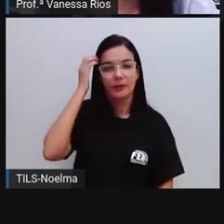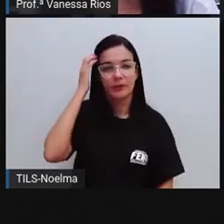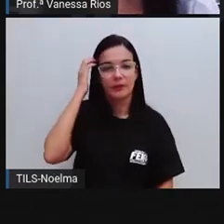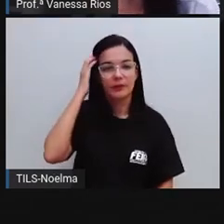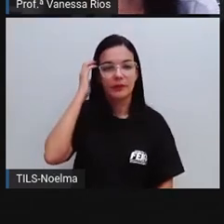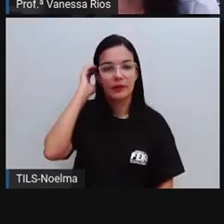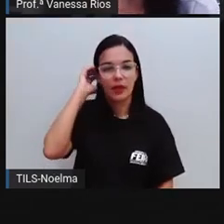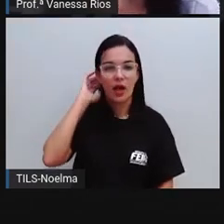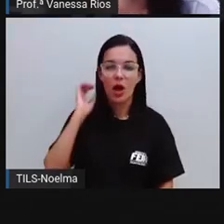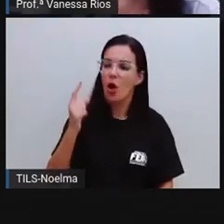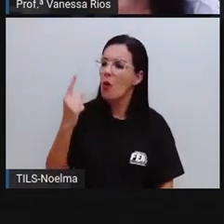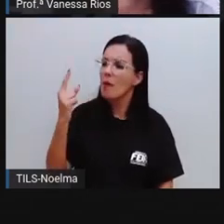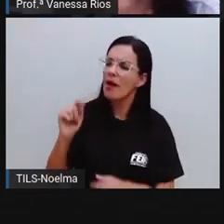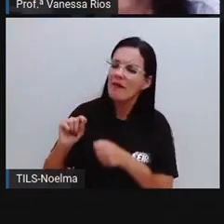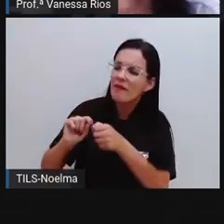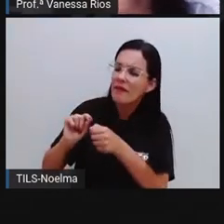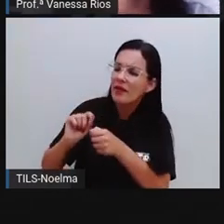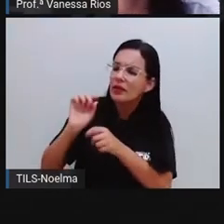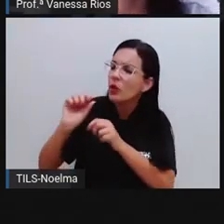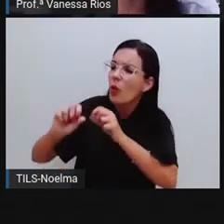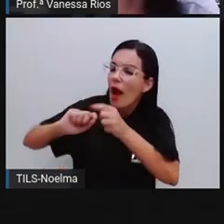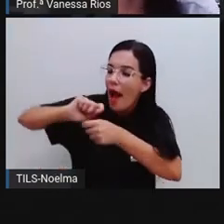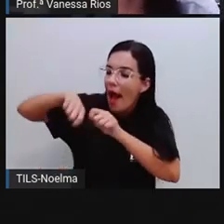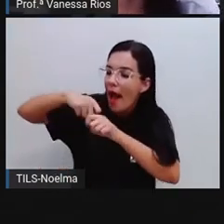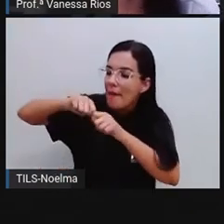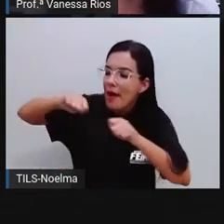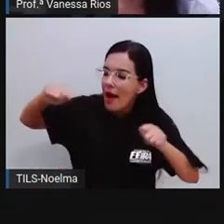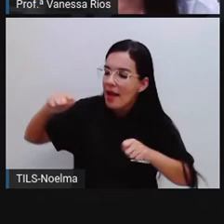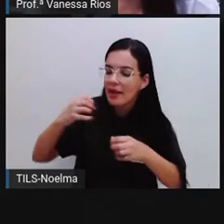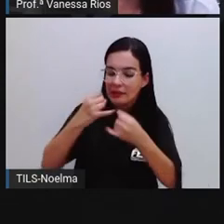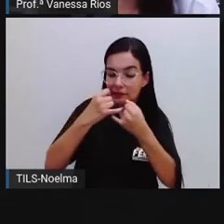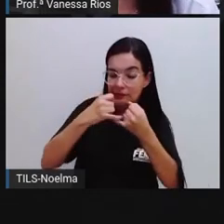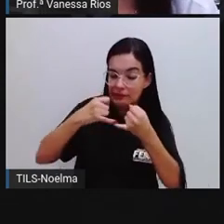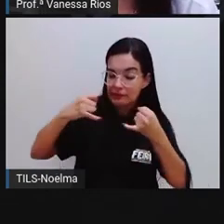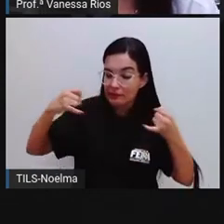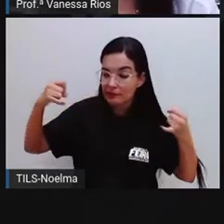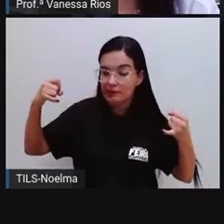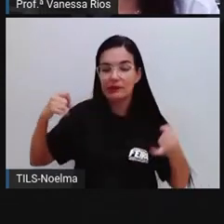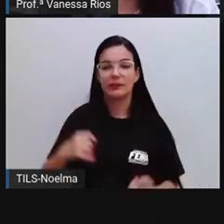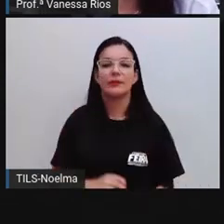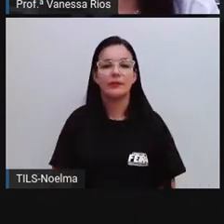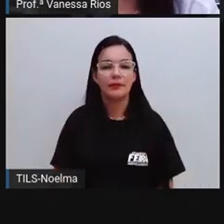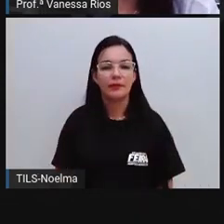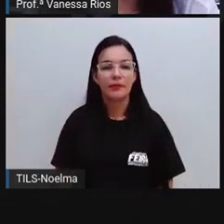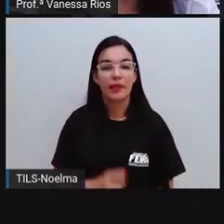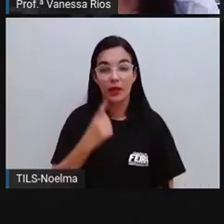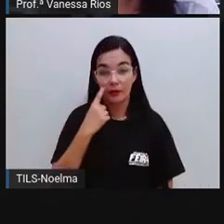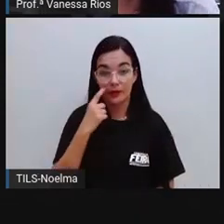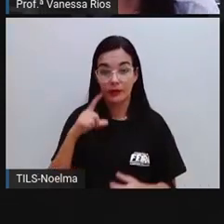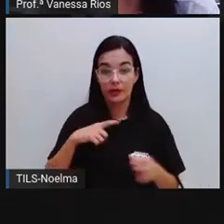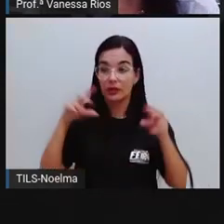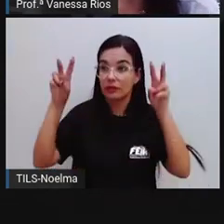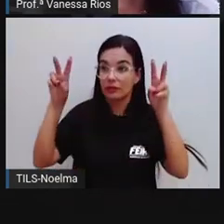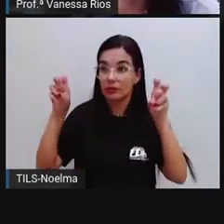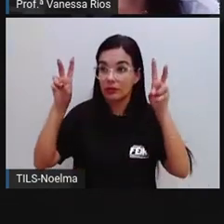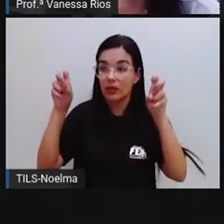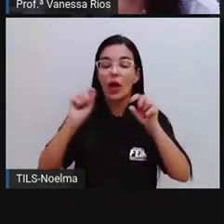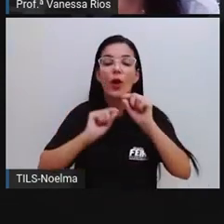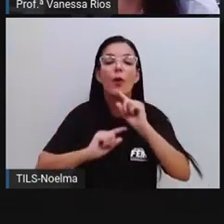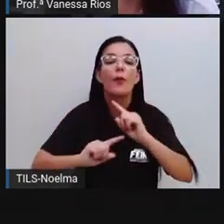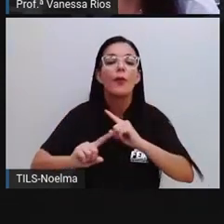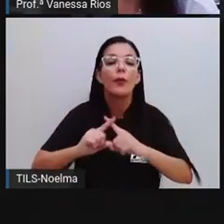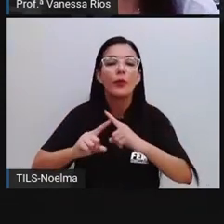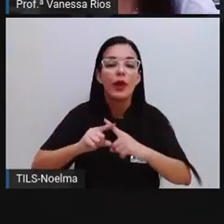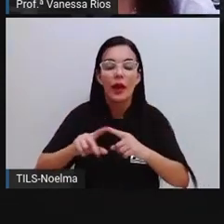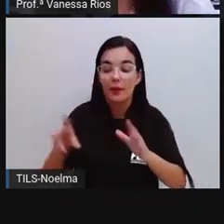Uma vez eu amarrei um fio de linha. A Pró colocou aí as frases entre aspas, né? Indicando que são